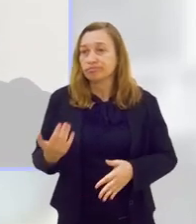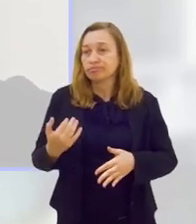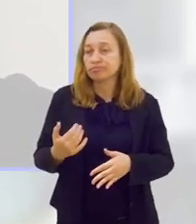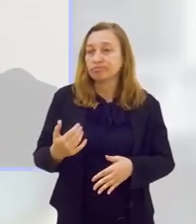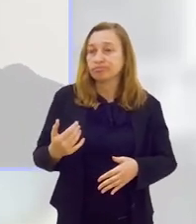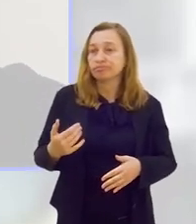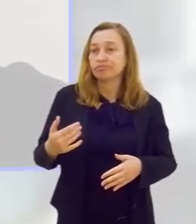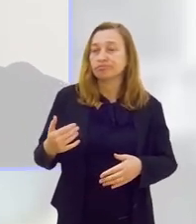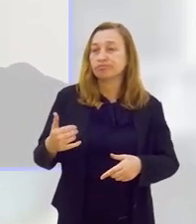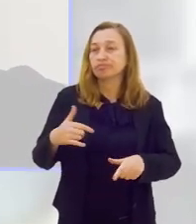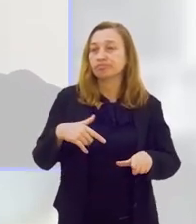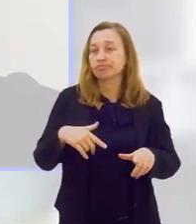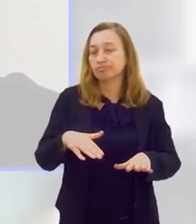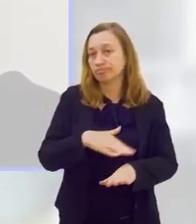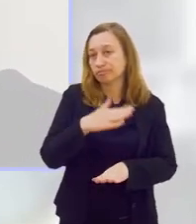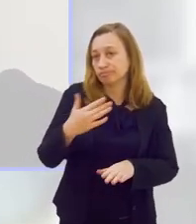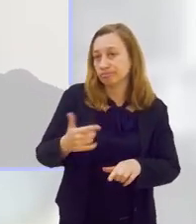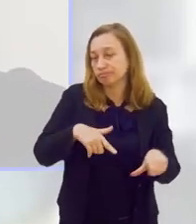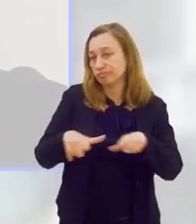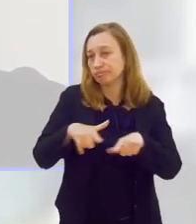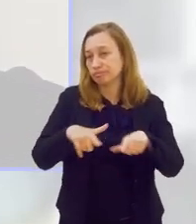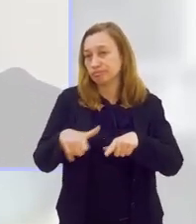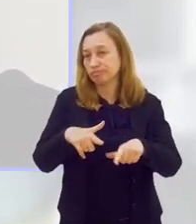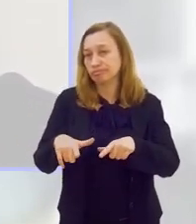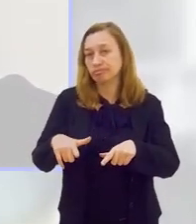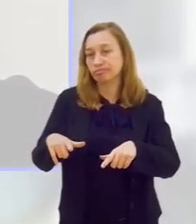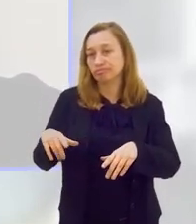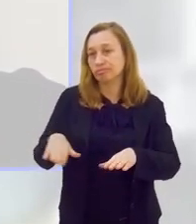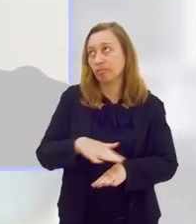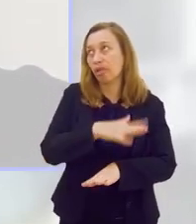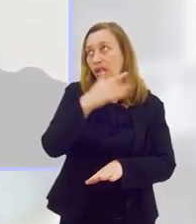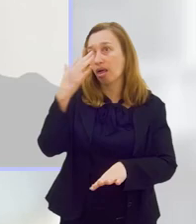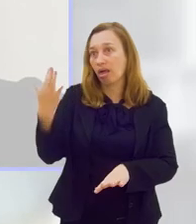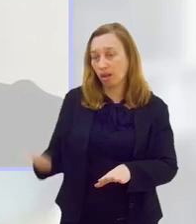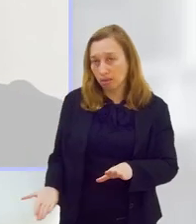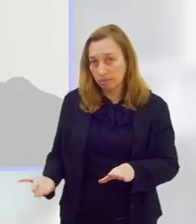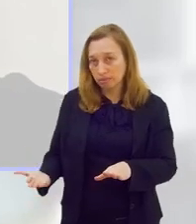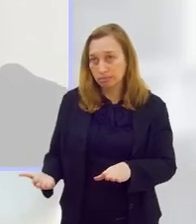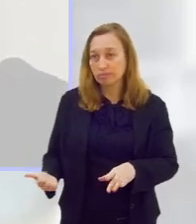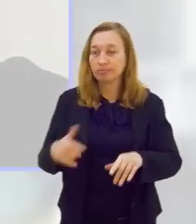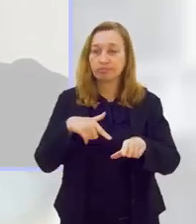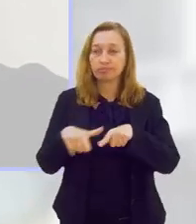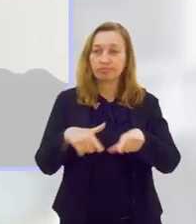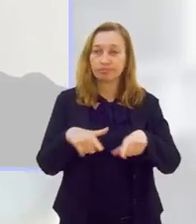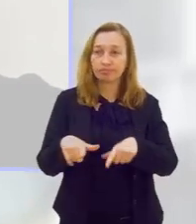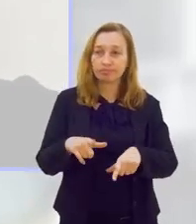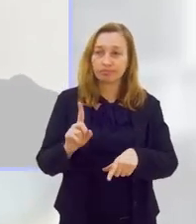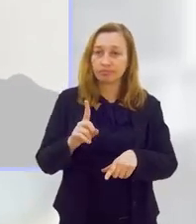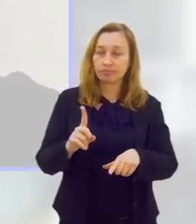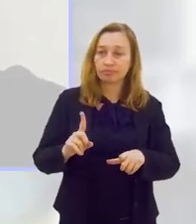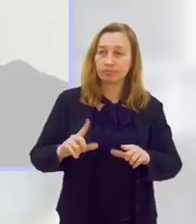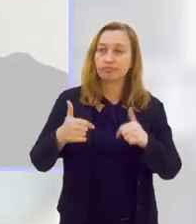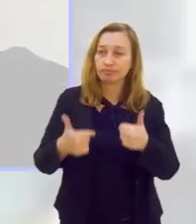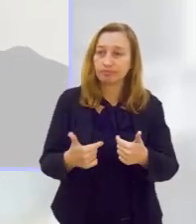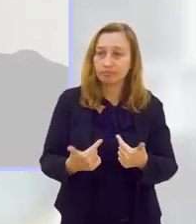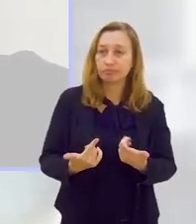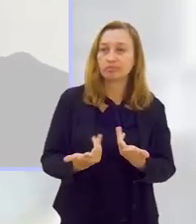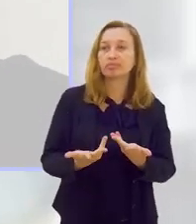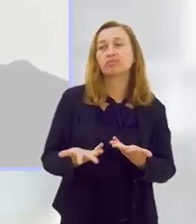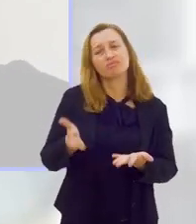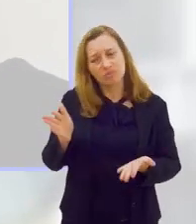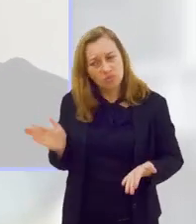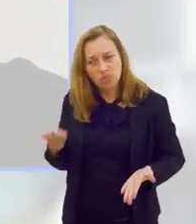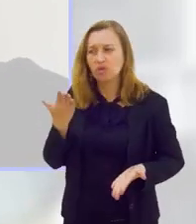rotina de trabalho, que, às vezes, é muito longa, sabe? E esse trabalho não é tão ativo. Então, pô,